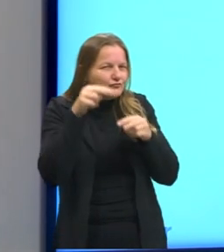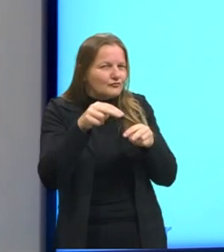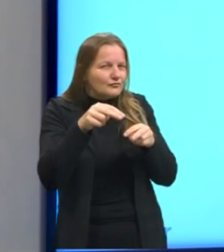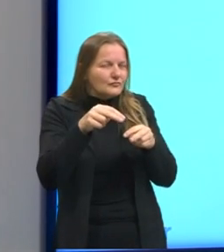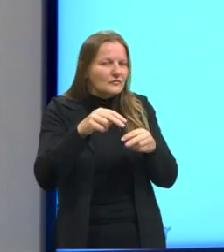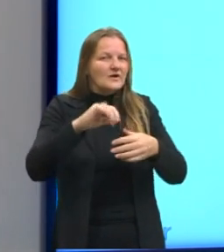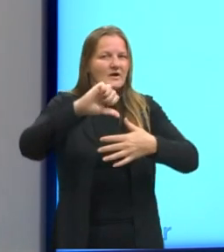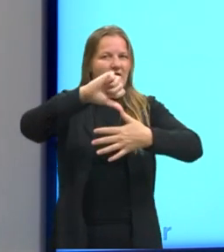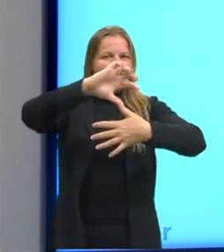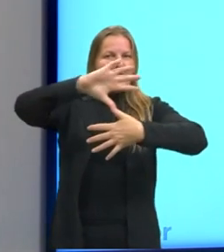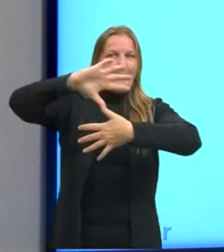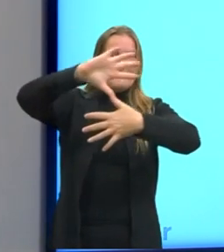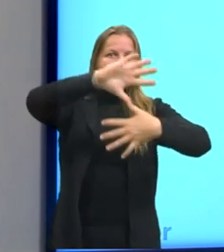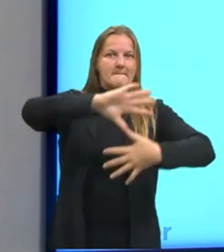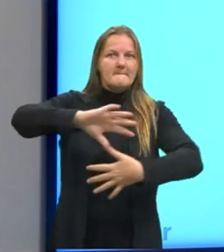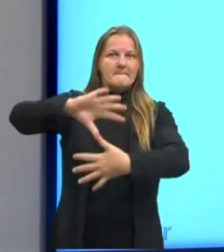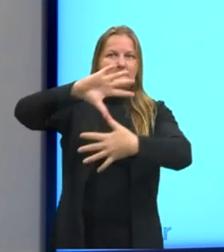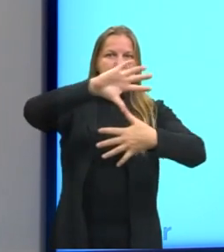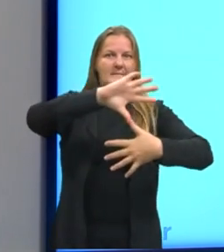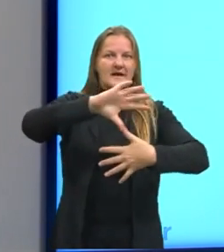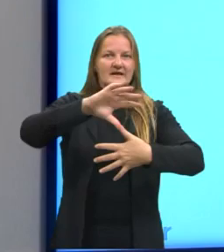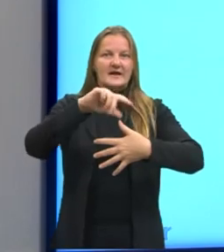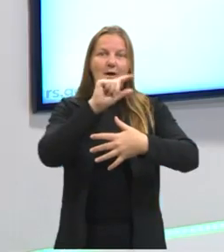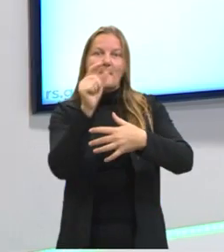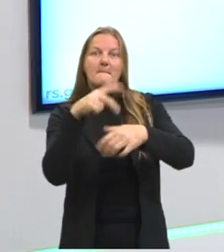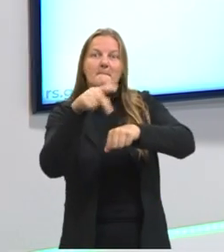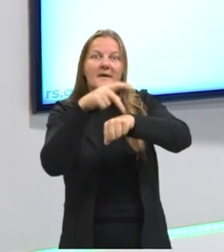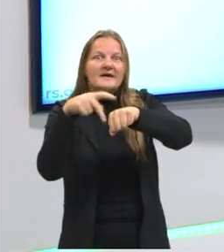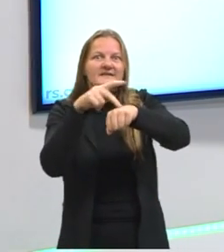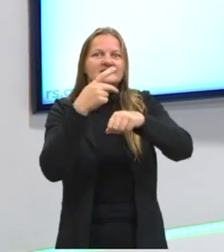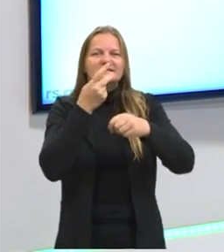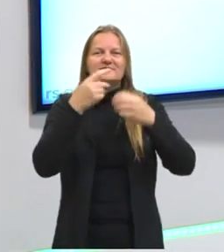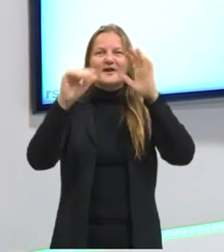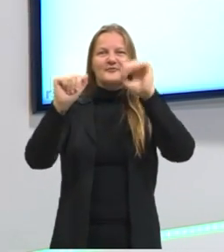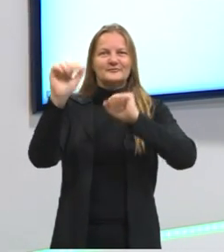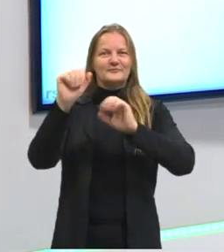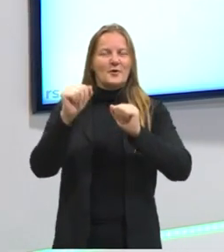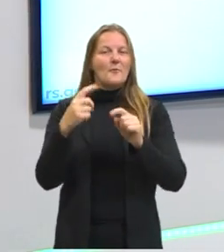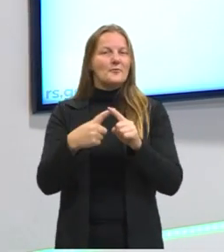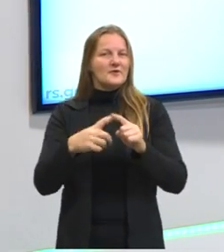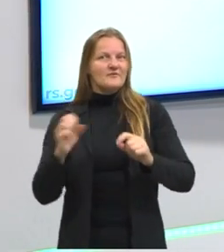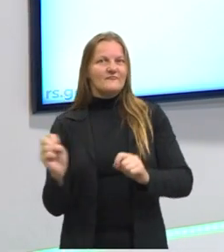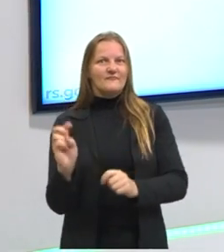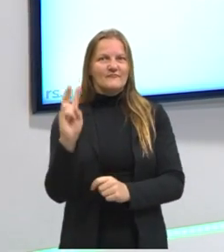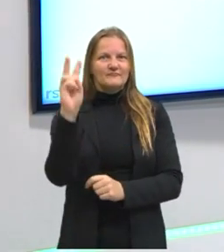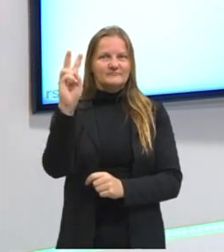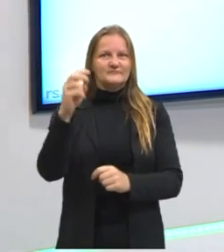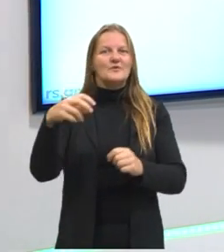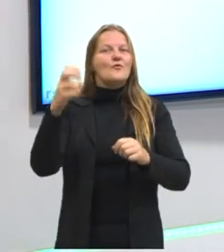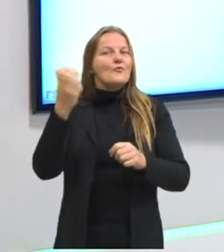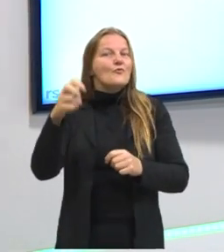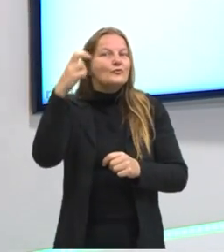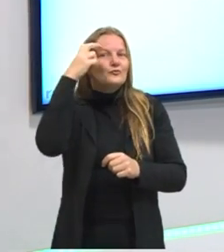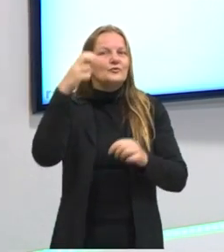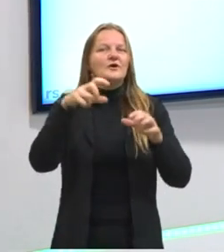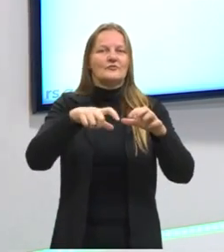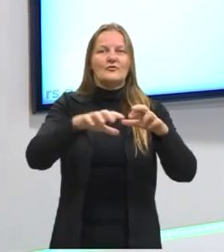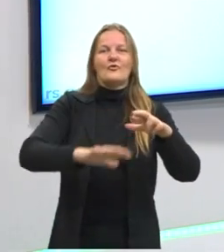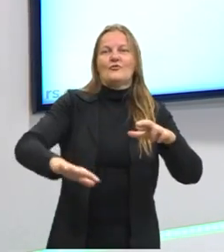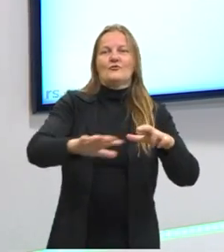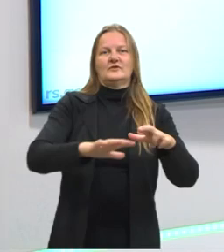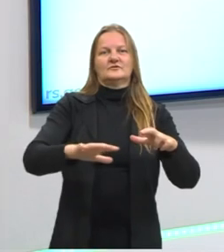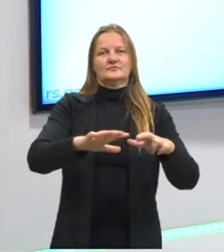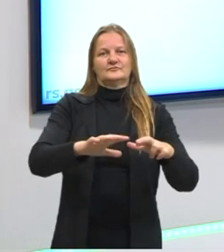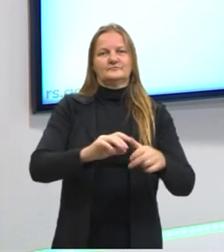América, para os países hispanohablantes americanos, uma vez que ele quer a valorização dessa cultura hispano